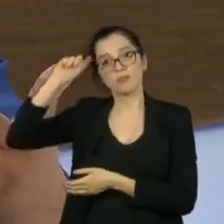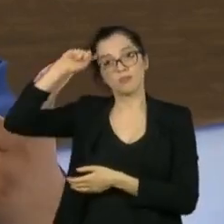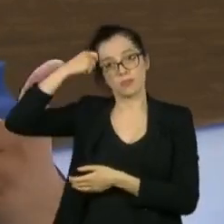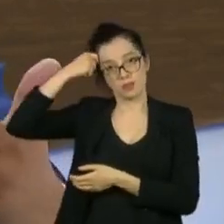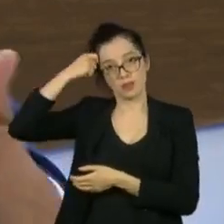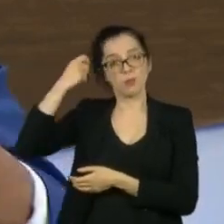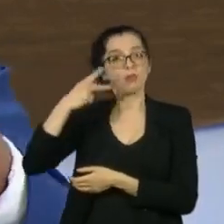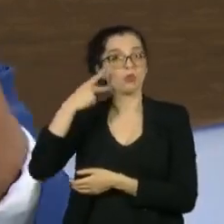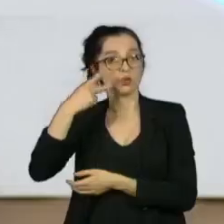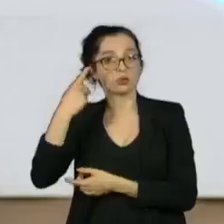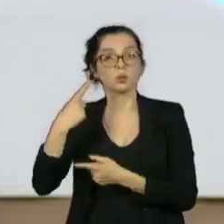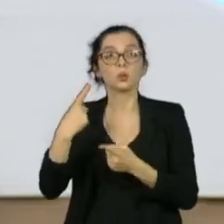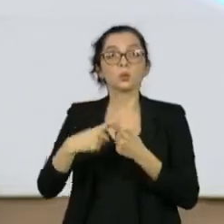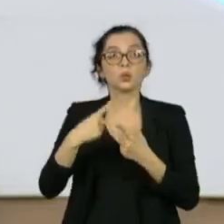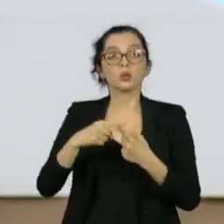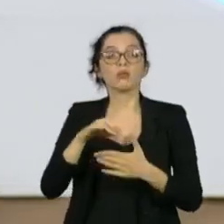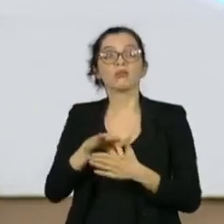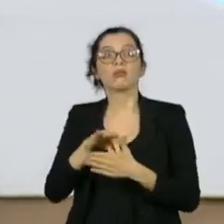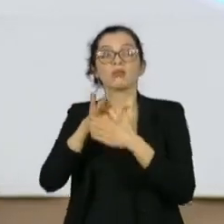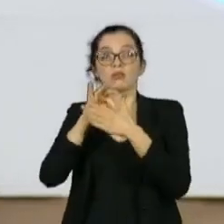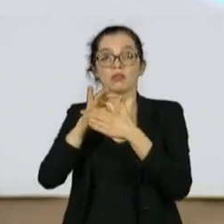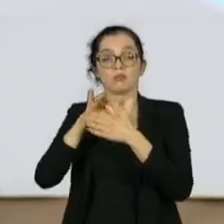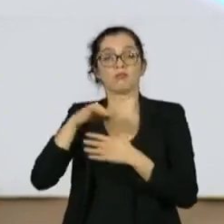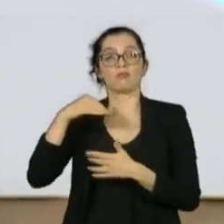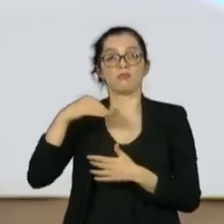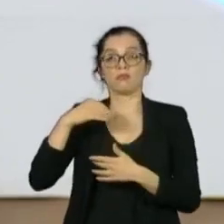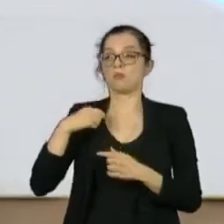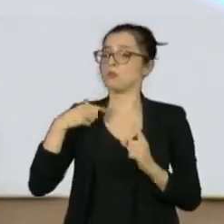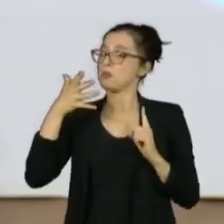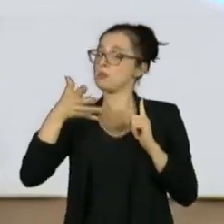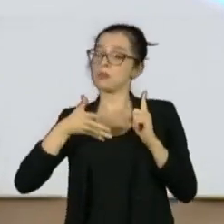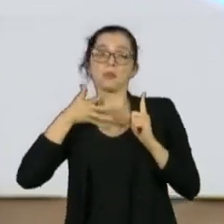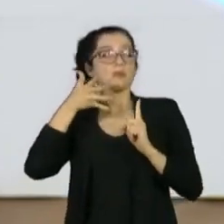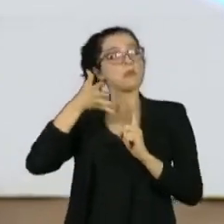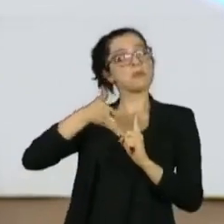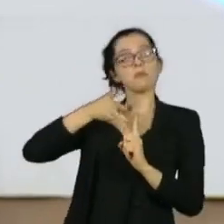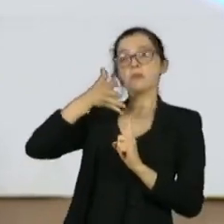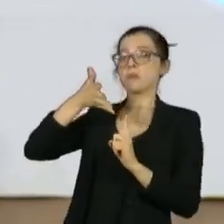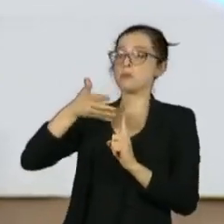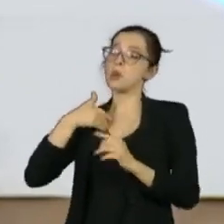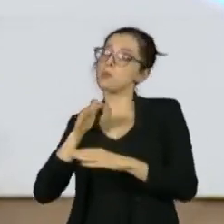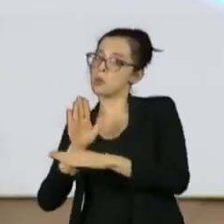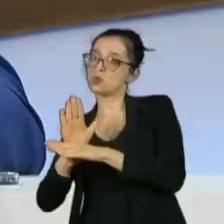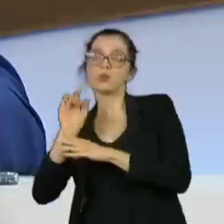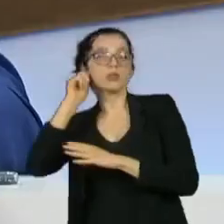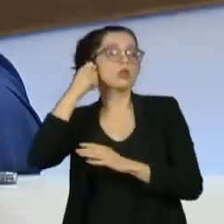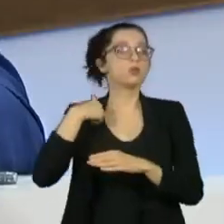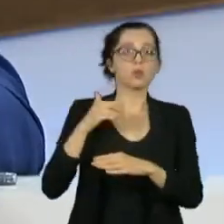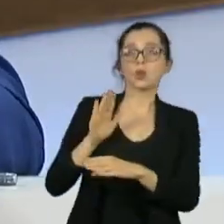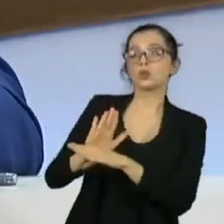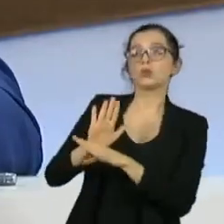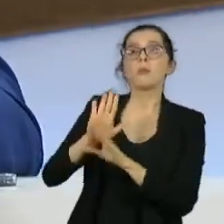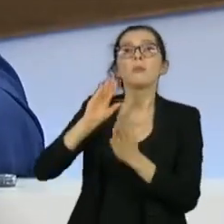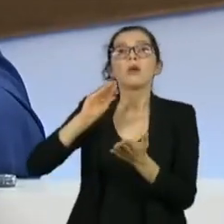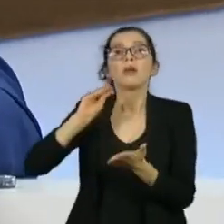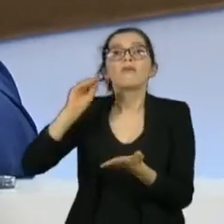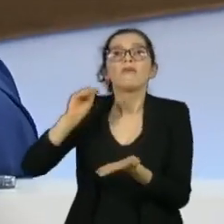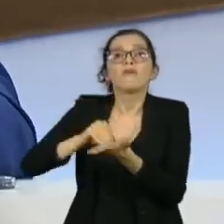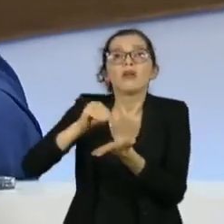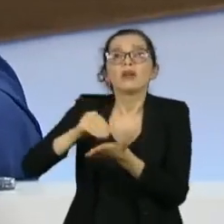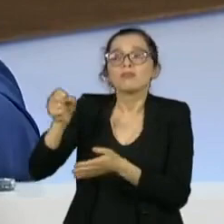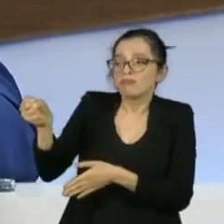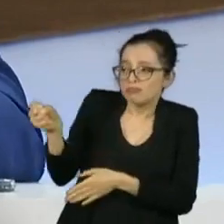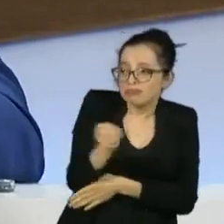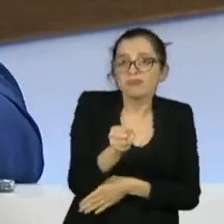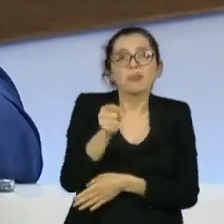discurso das lideranças políticas emocionado com a nossa agenda, mas no cotidiano da vida partidária e política, você vê que continuam ainda